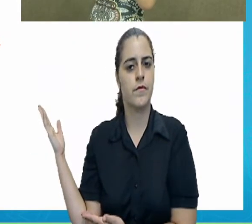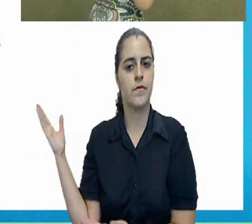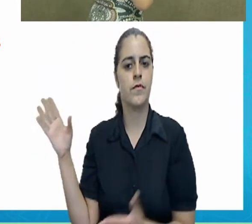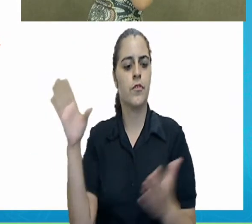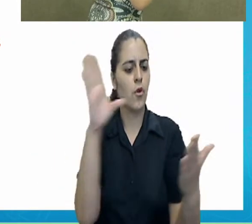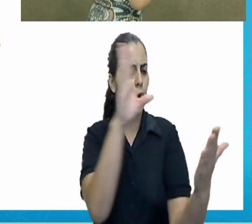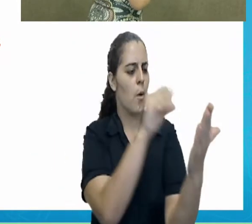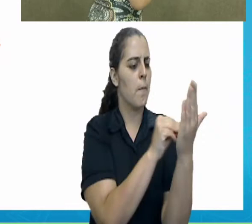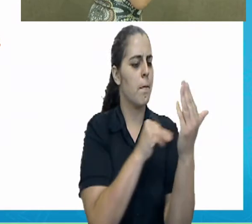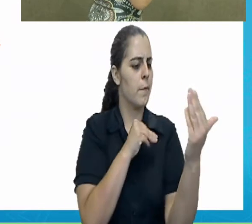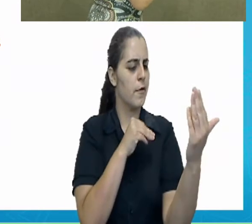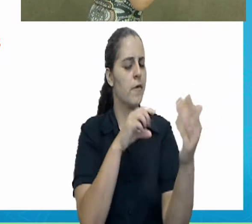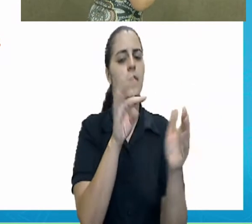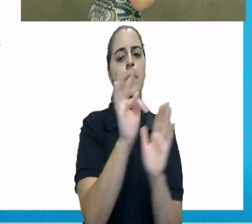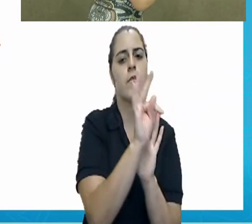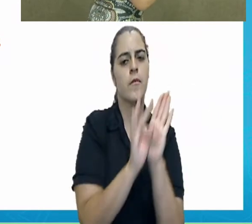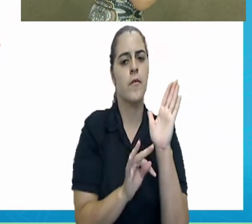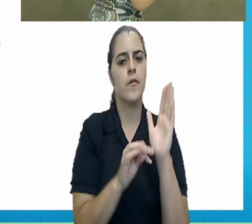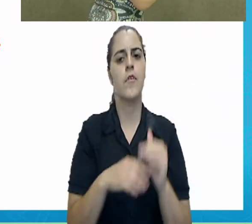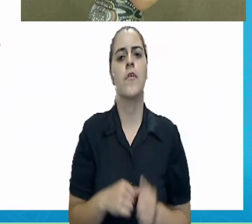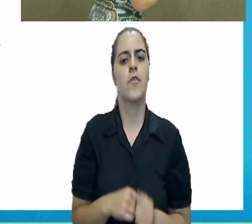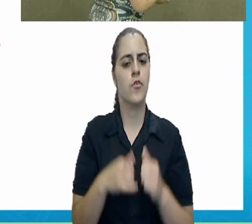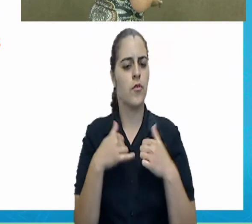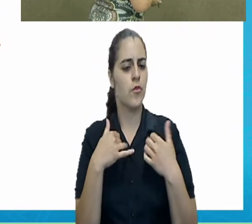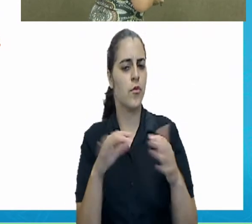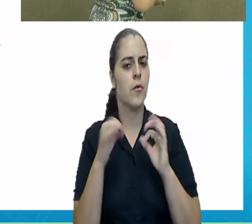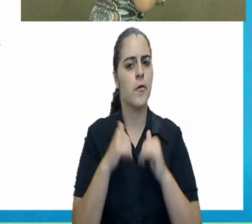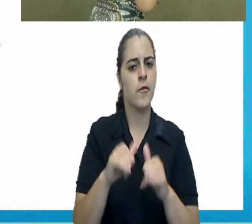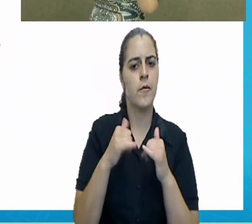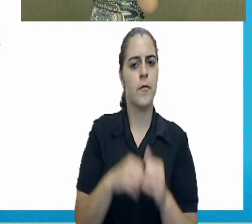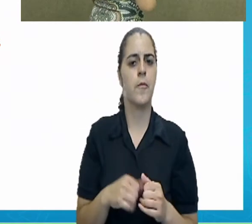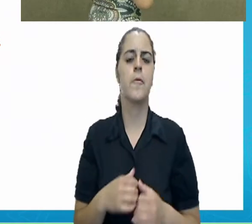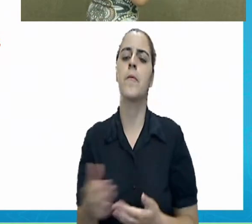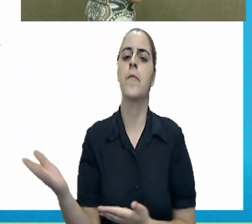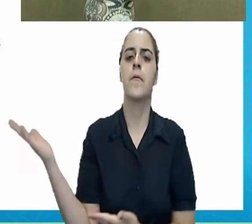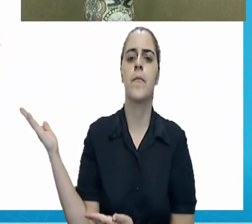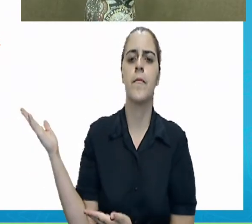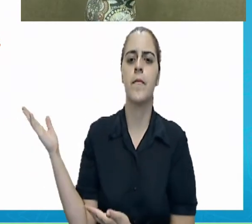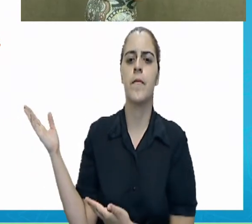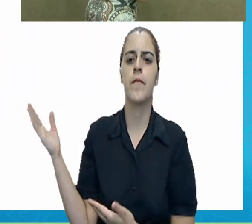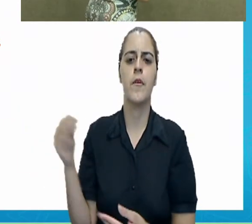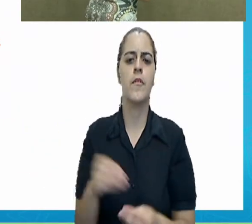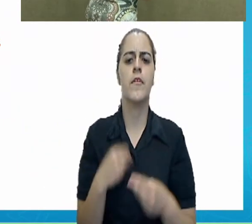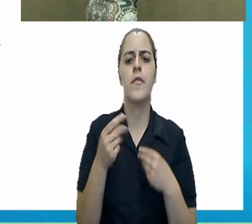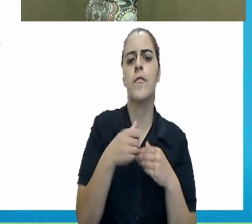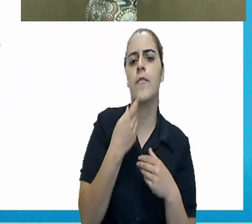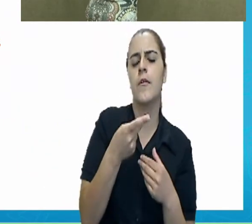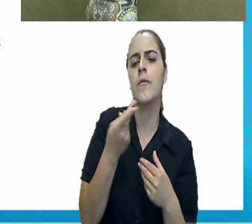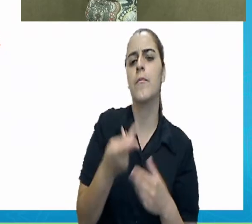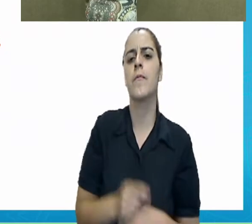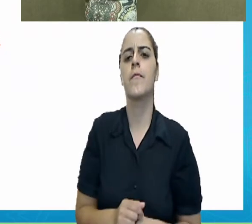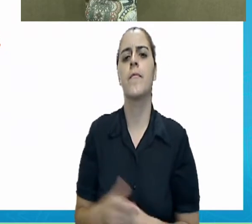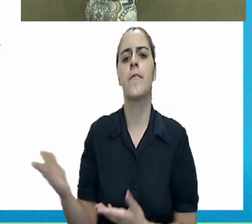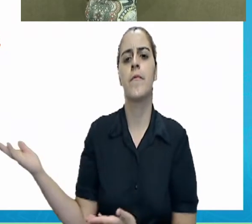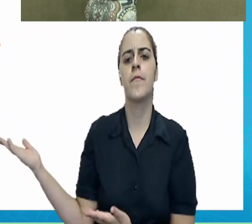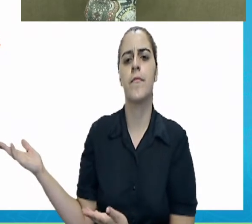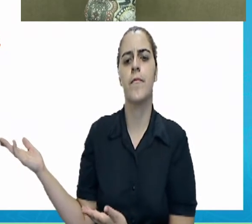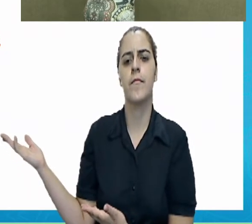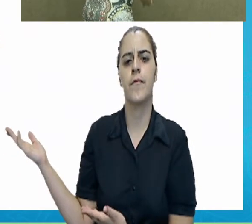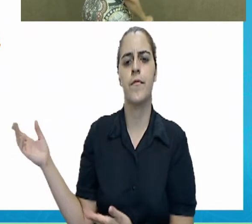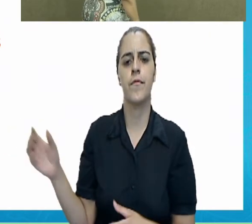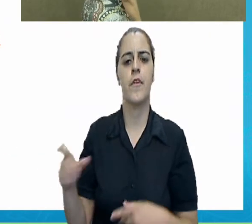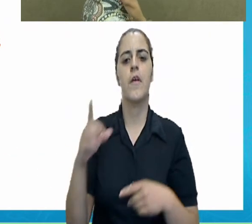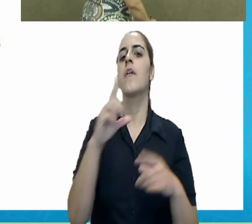Copiei do texto o depoimento do especialista. O depoimento dele foi A